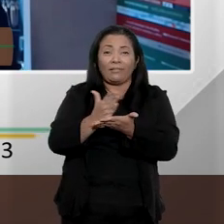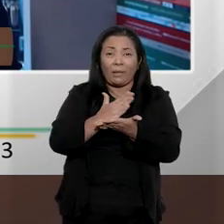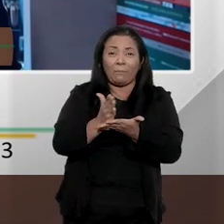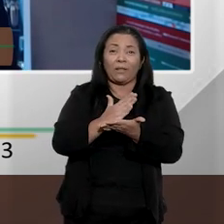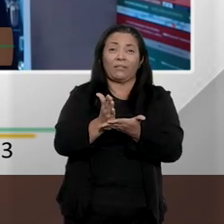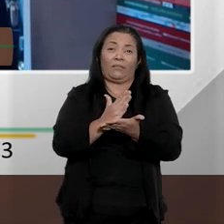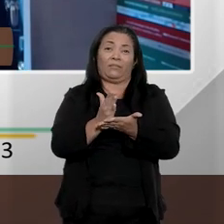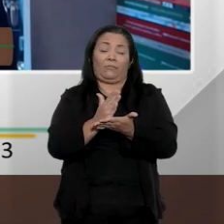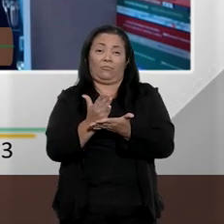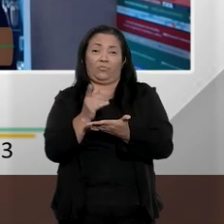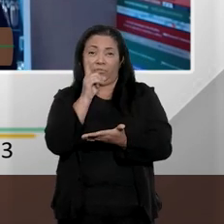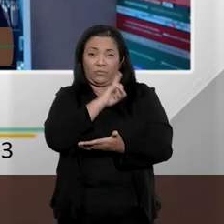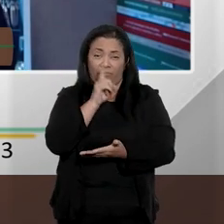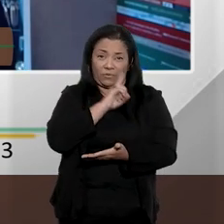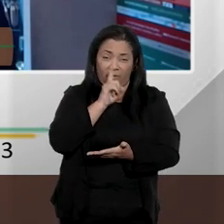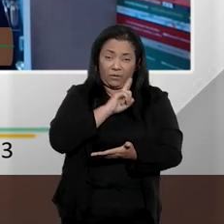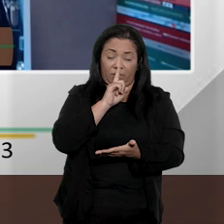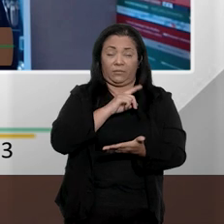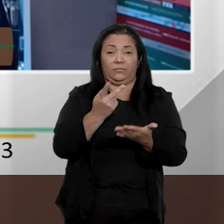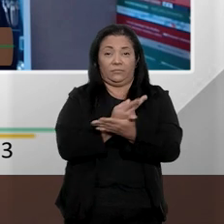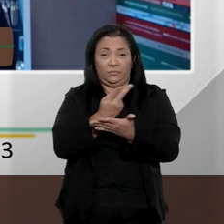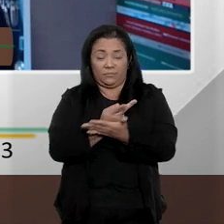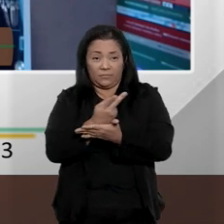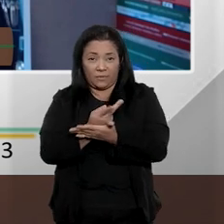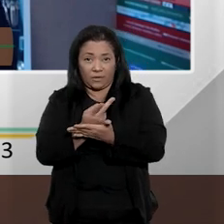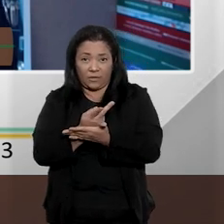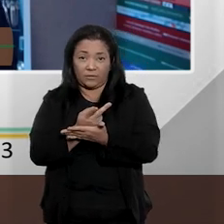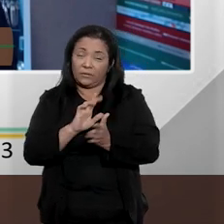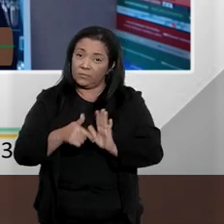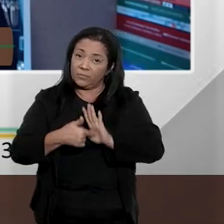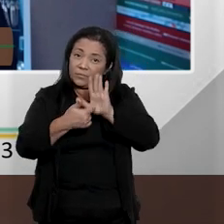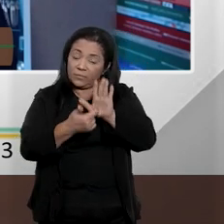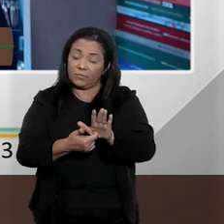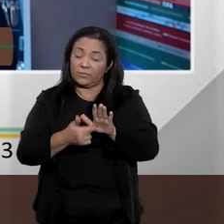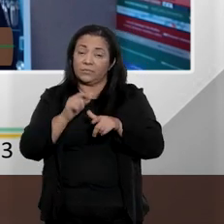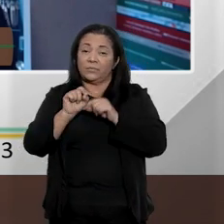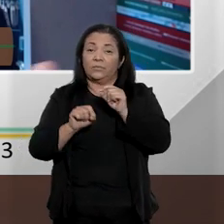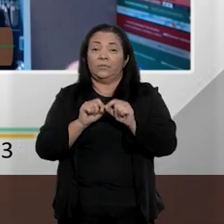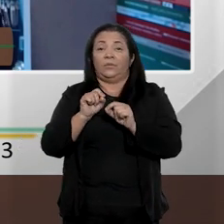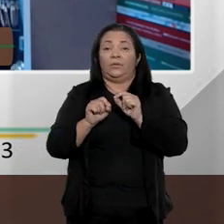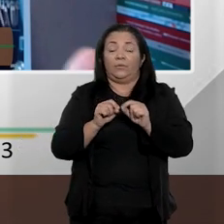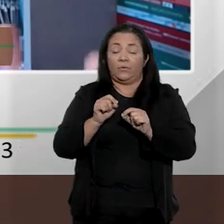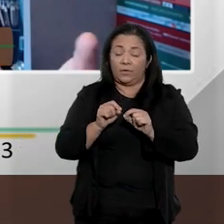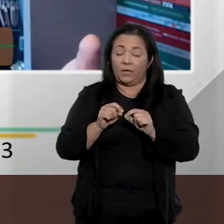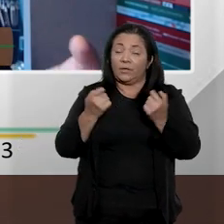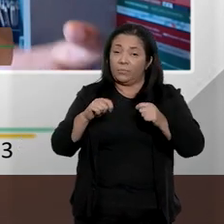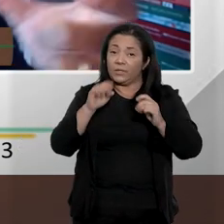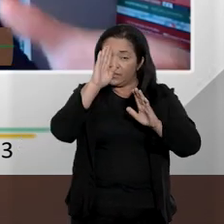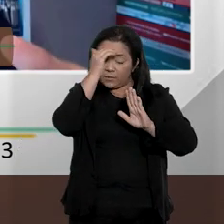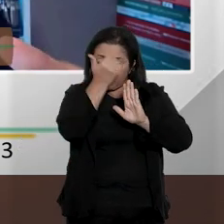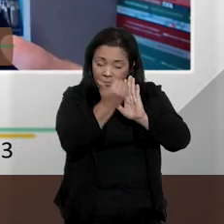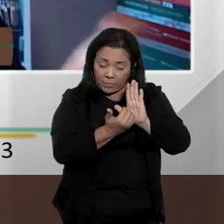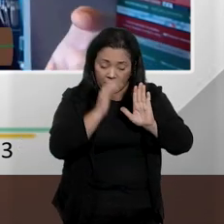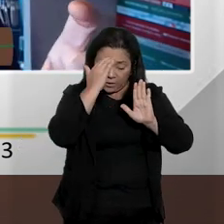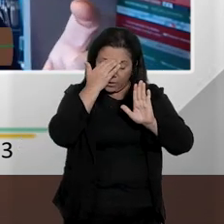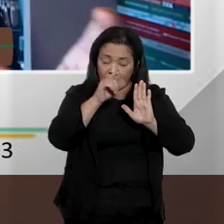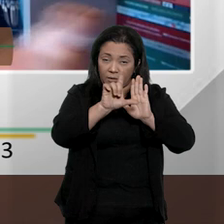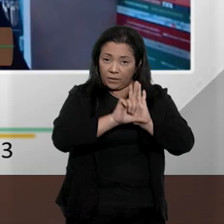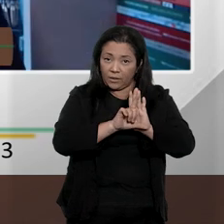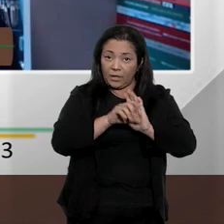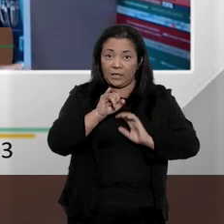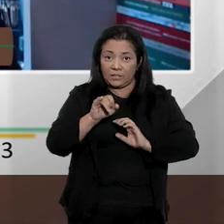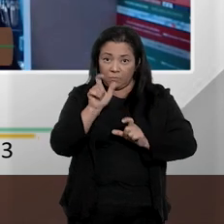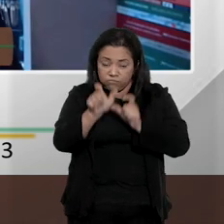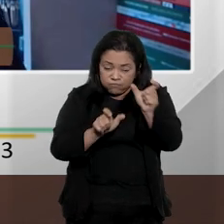por esse escoamento da prática, através de uma interpretação que, ante uma ofensa,